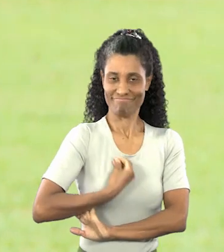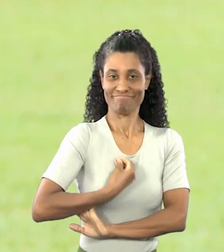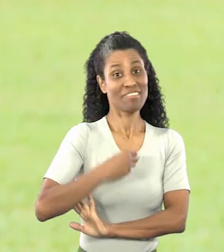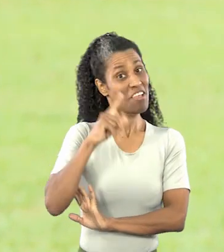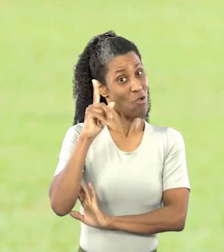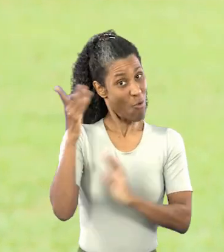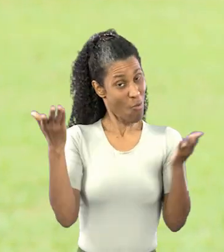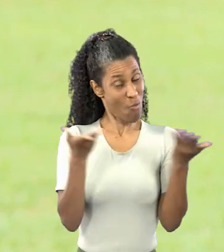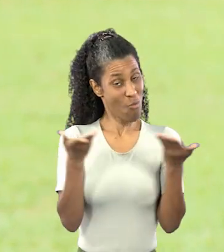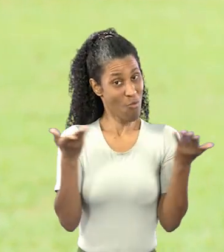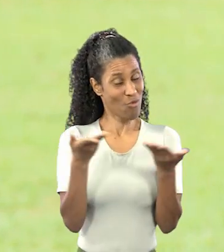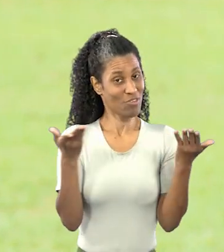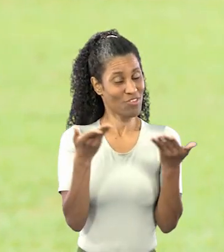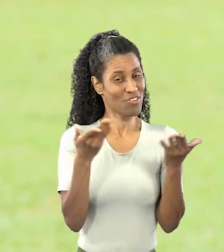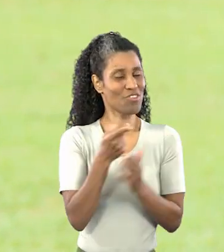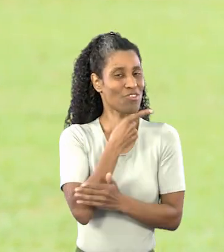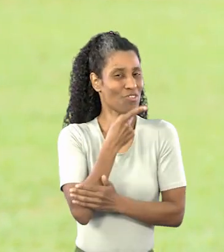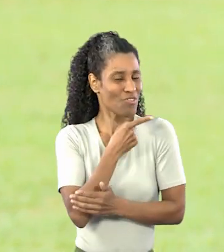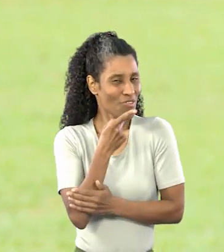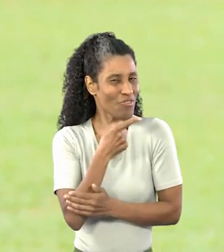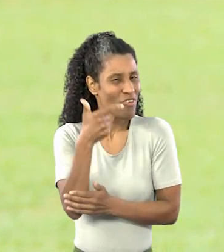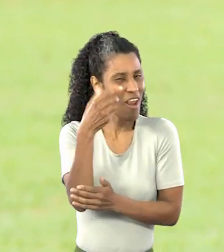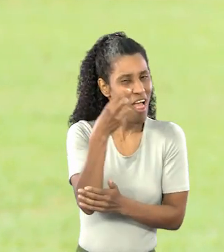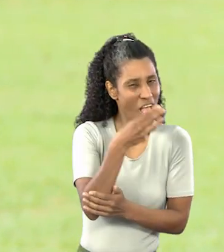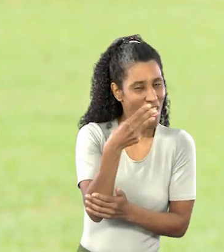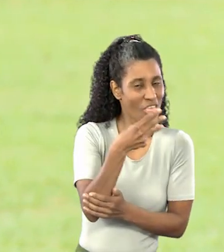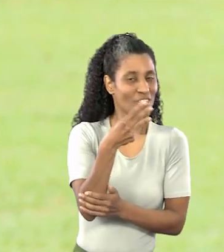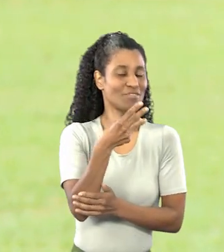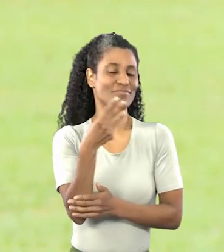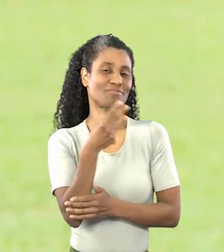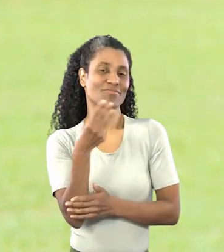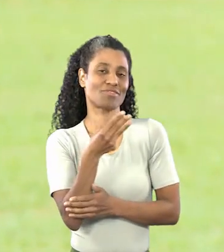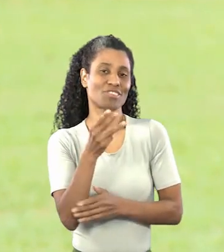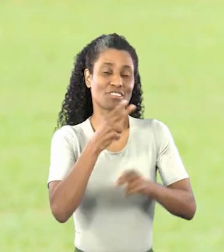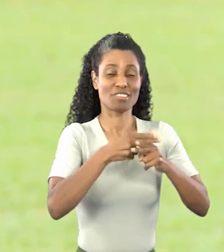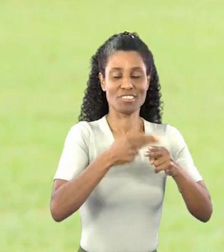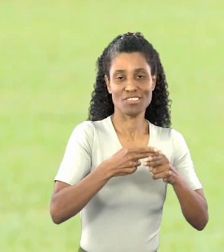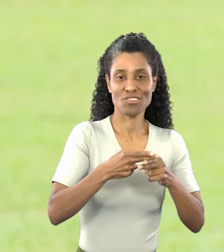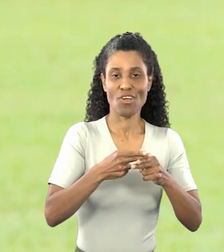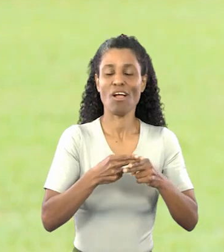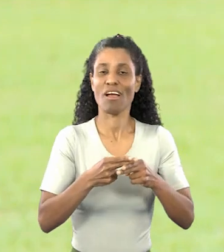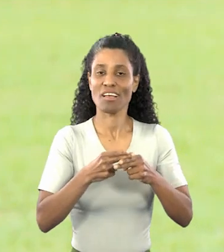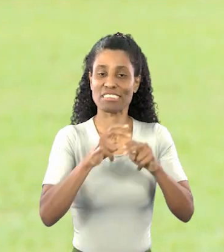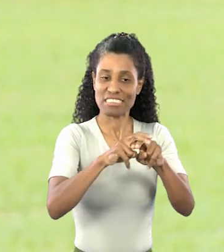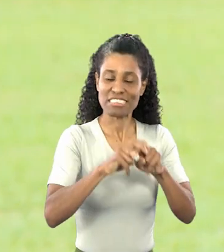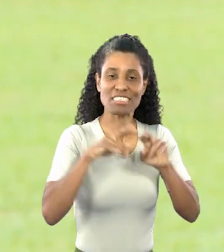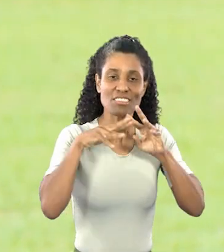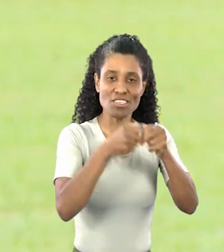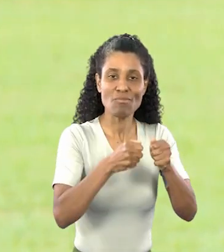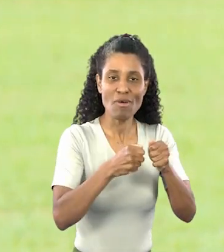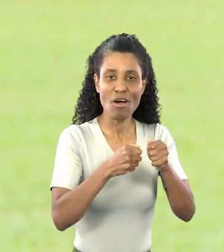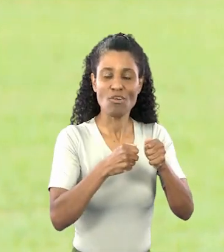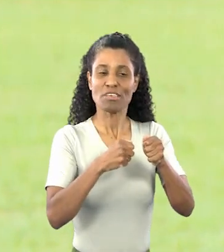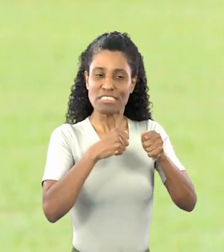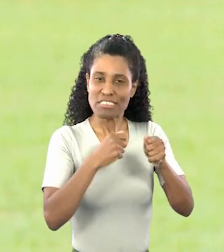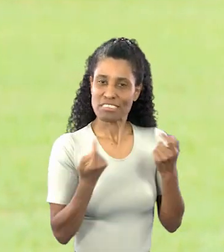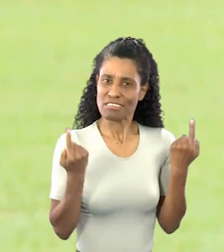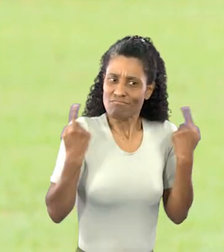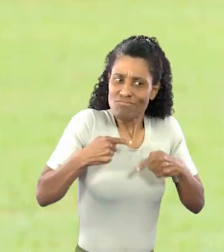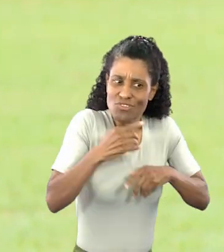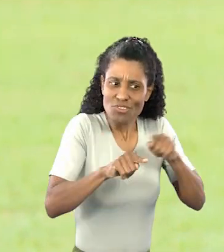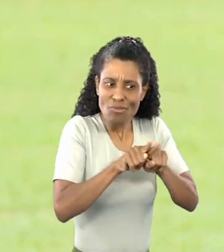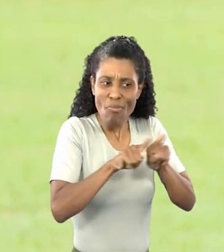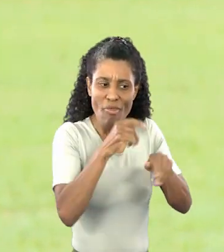de vida. É o que vamos ver no terceiro episódio da segunda temporada da série E Caos Animal, desafios e